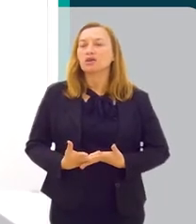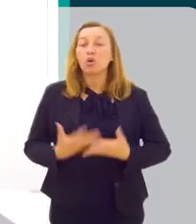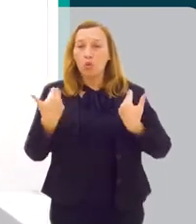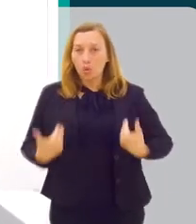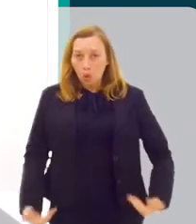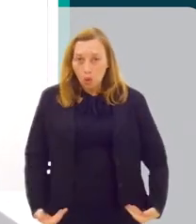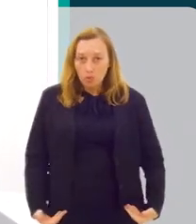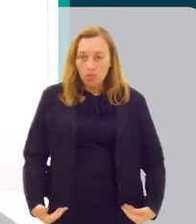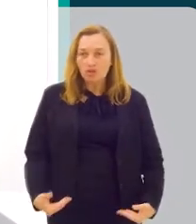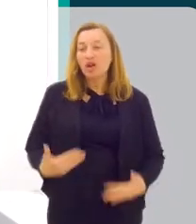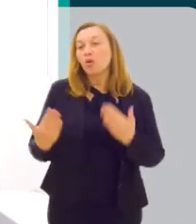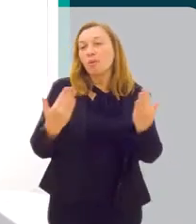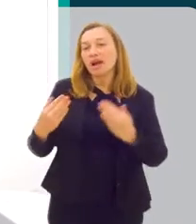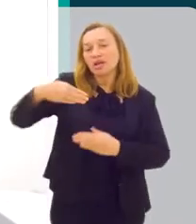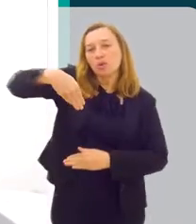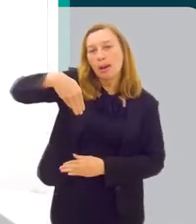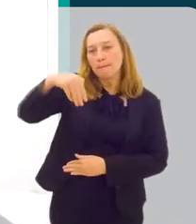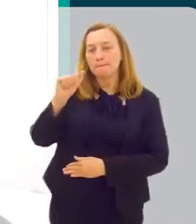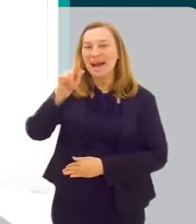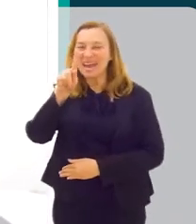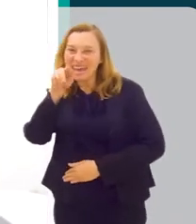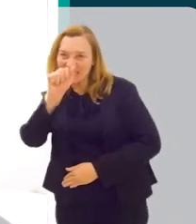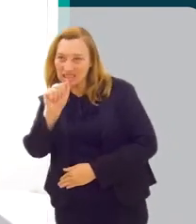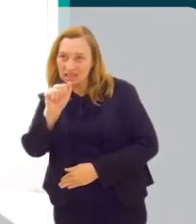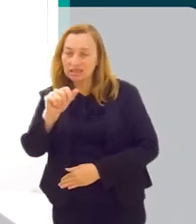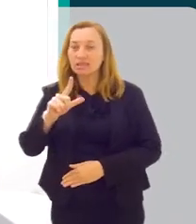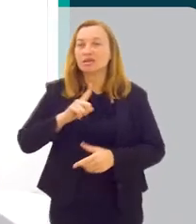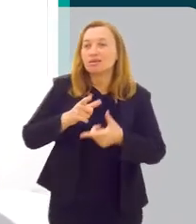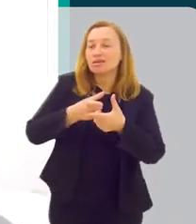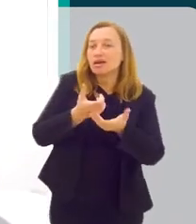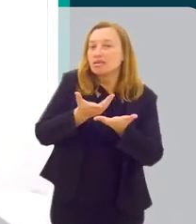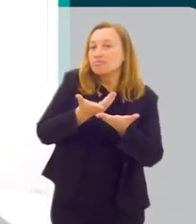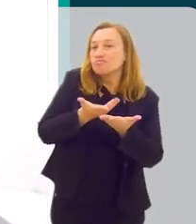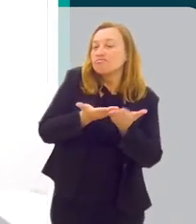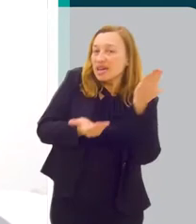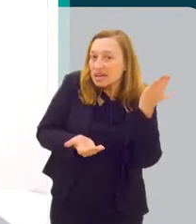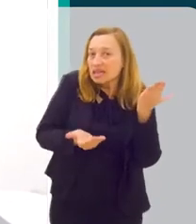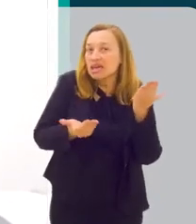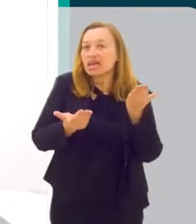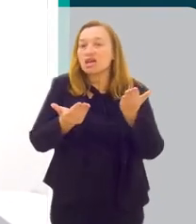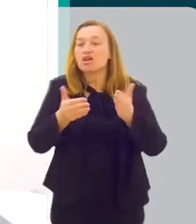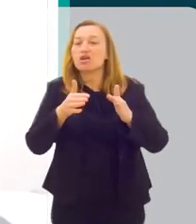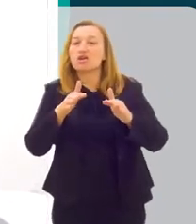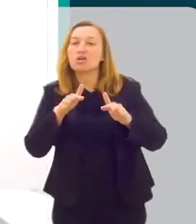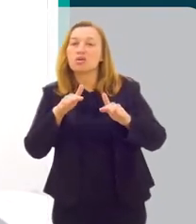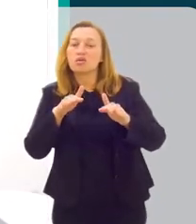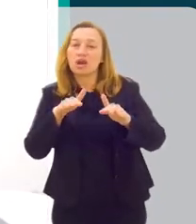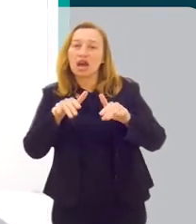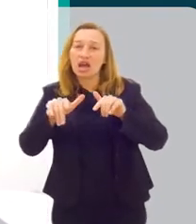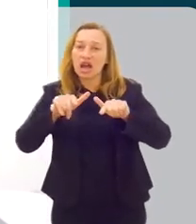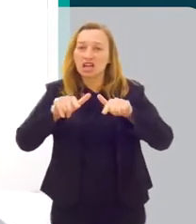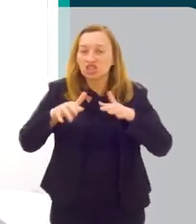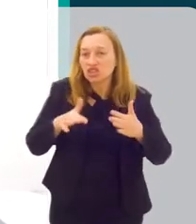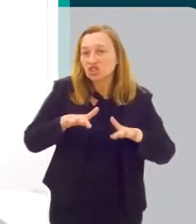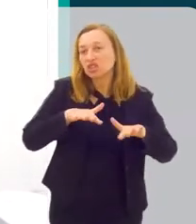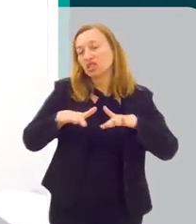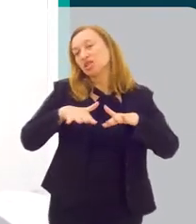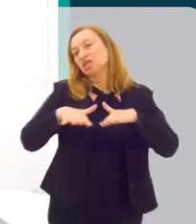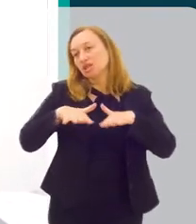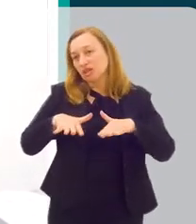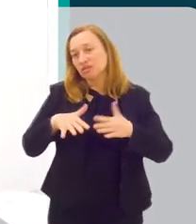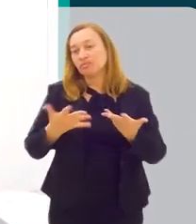O corpo é uma máquina. Então, a gente tem essa tendência a perder funções do corpo.